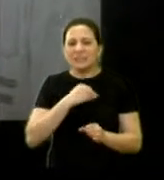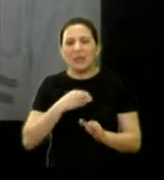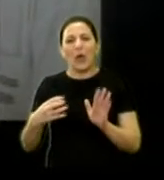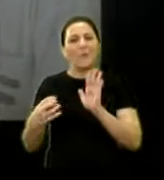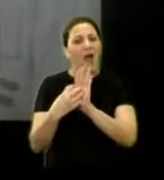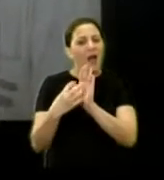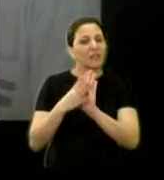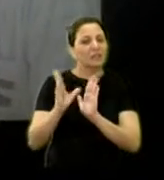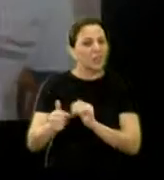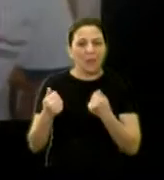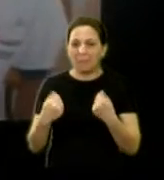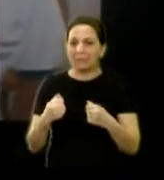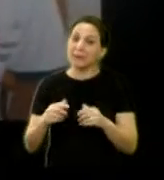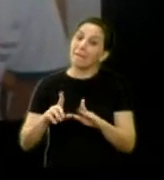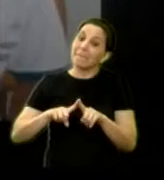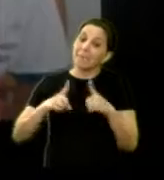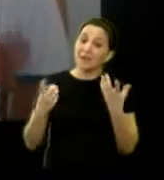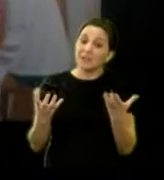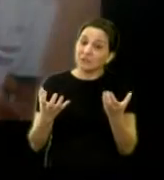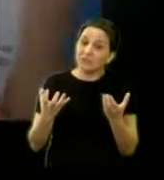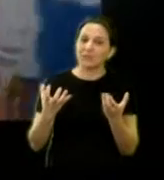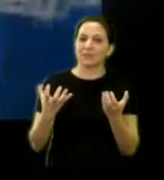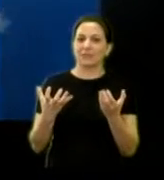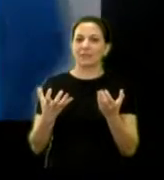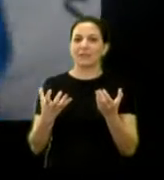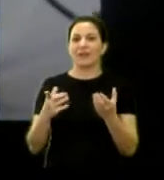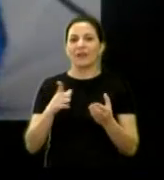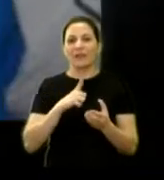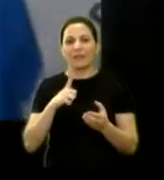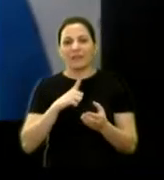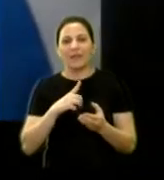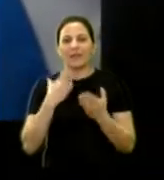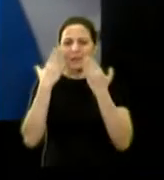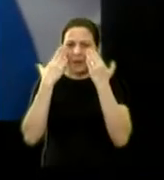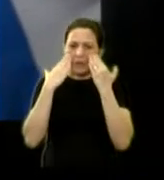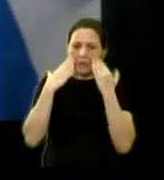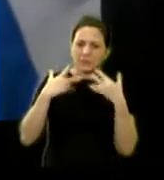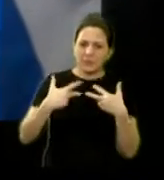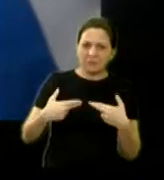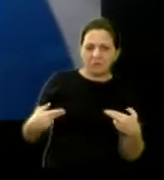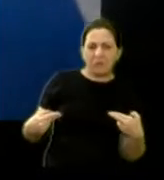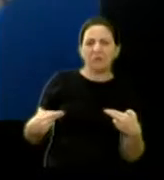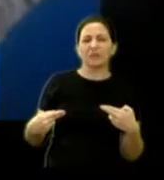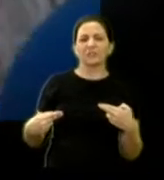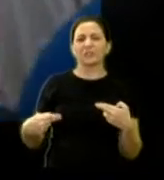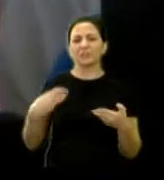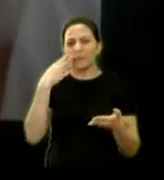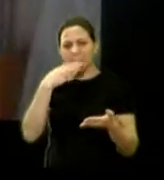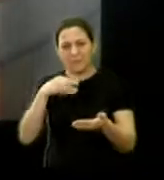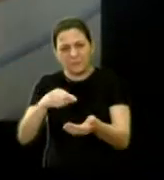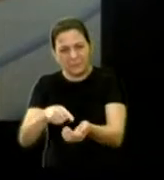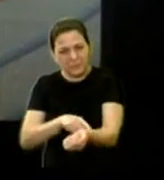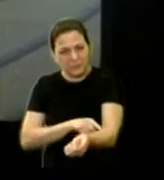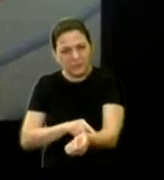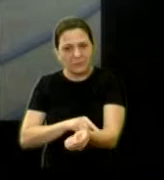Muito bom. Esse ano a gente tem da anemia, tem da diabetes, a senhora vai passar por esses estandes também. bom, tá ótimo.